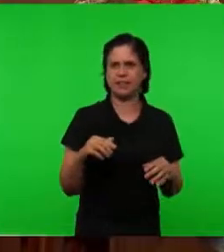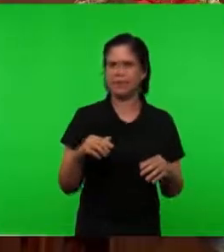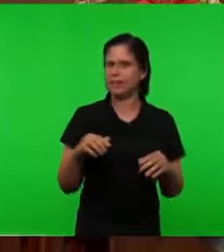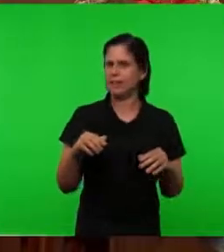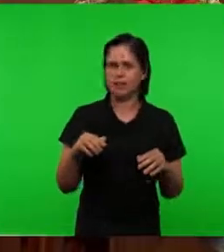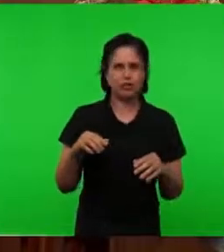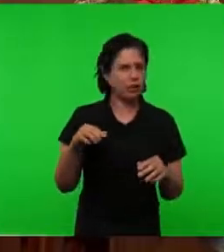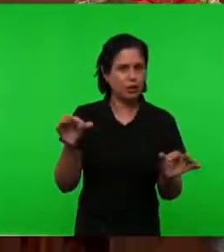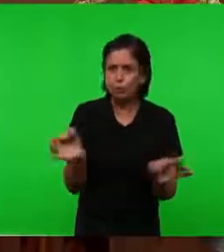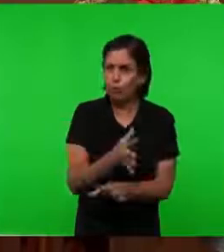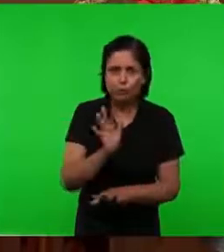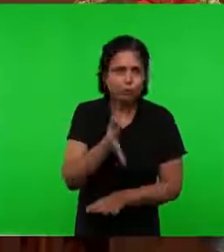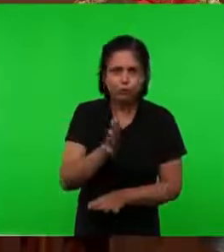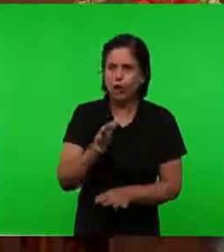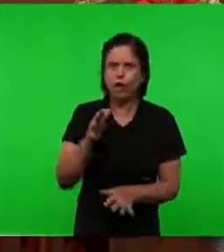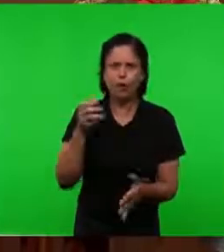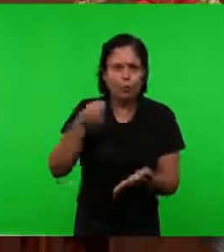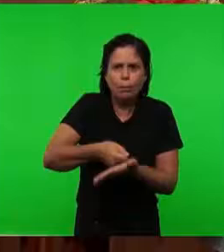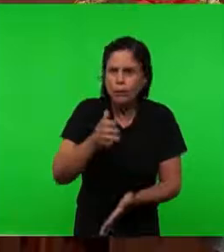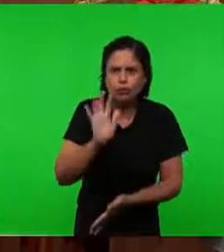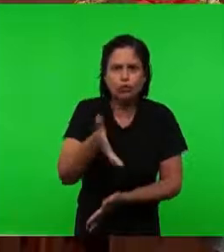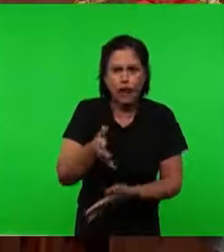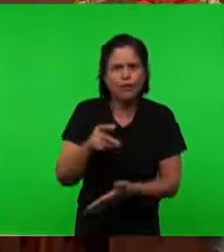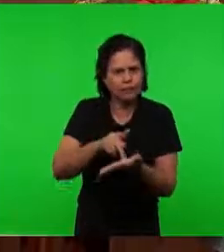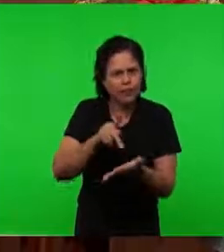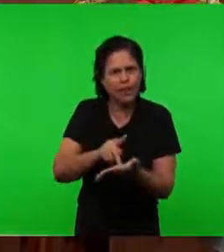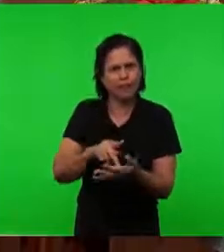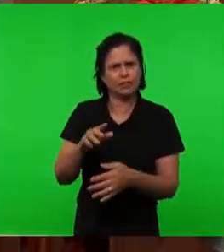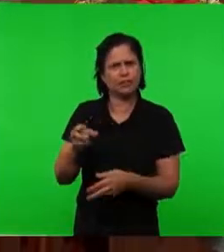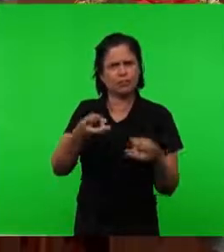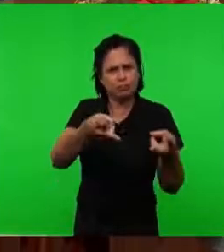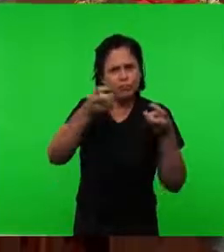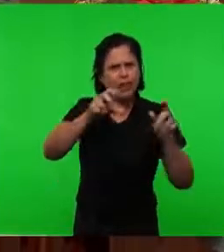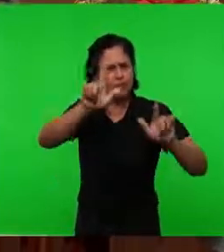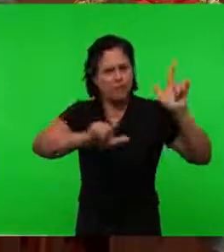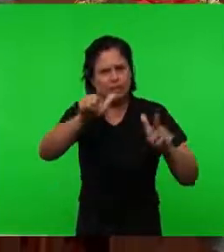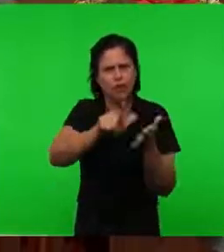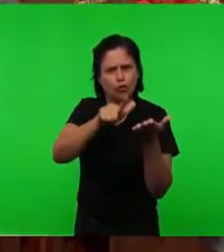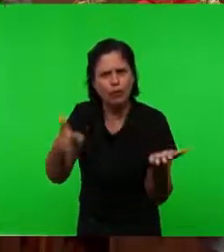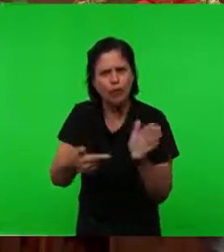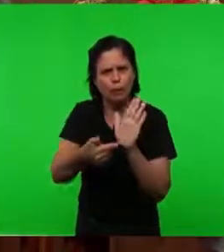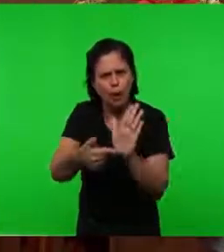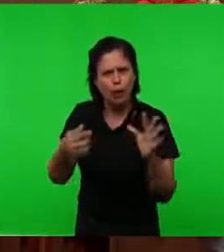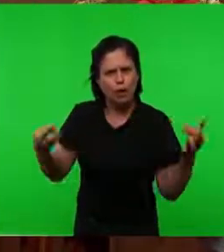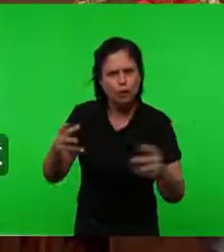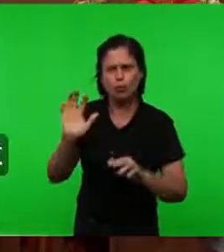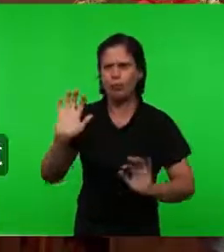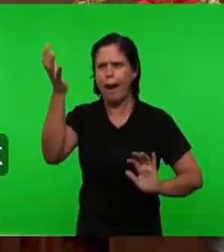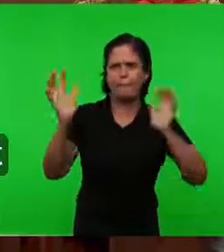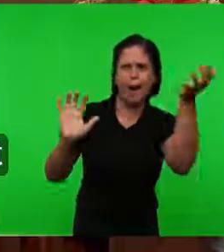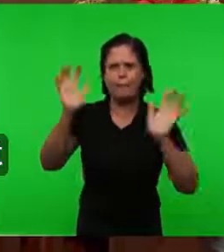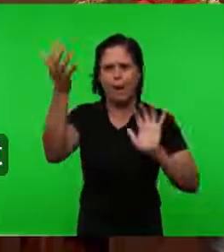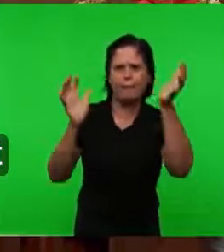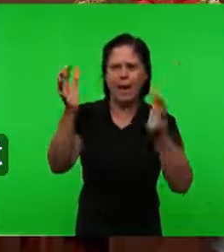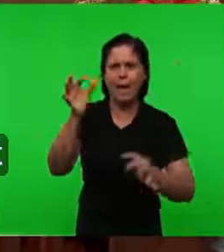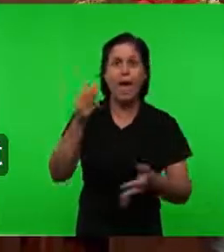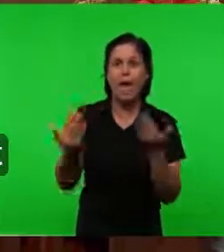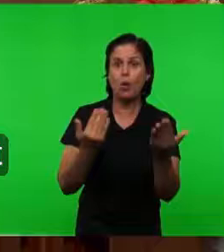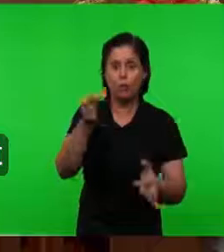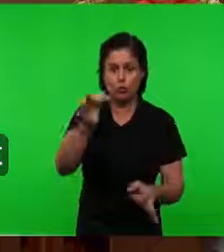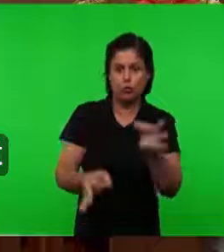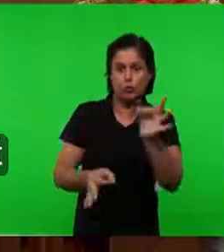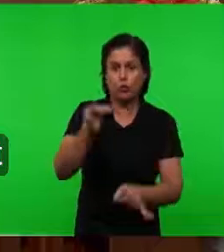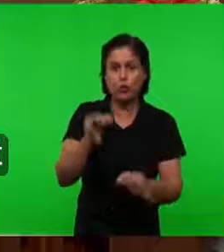Desdobrando A cada dia E nós Como igreja Estamos vivendo Na verdade